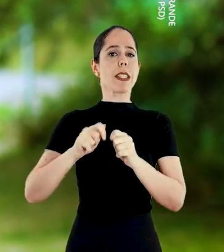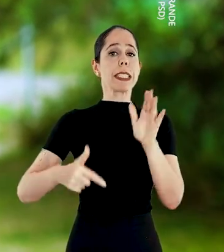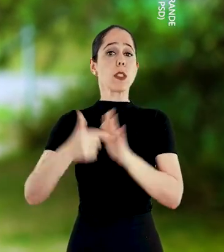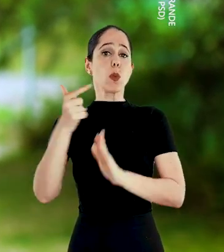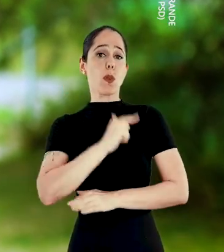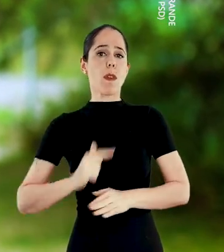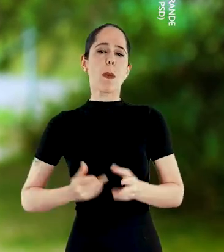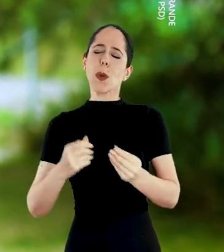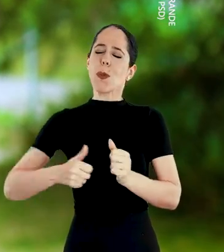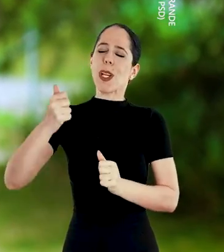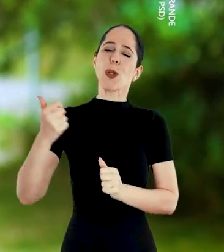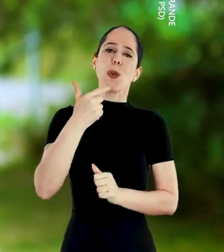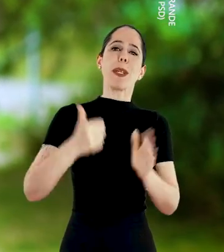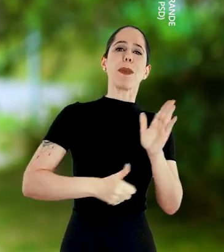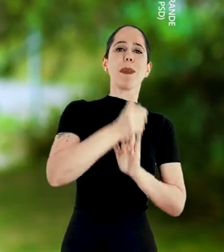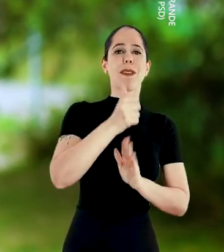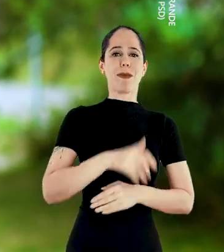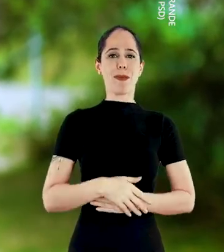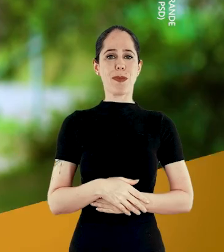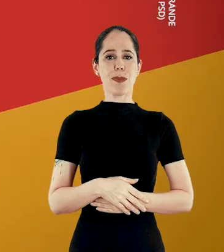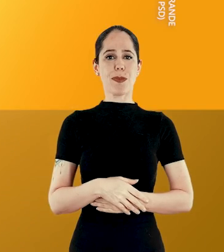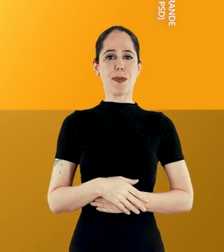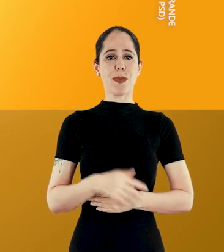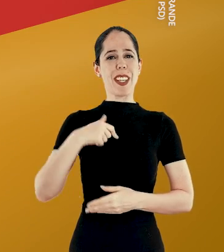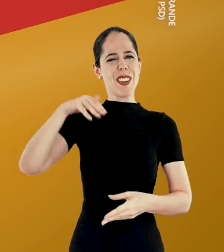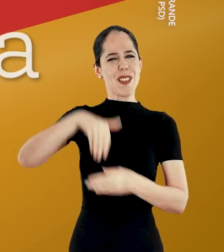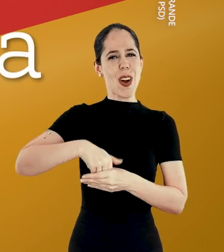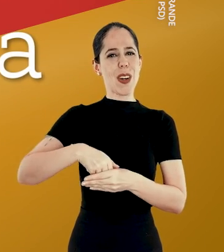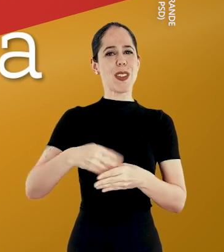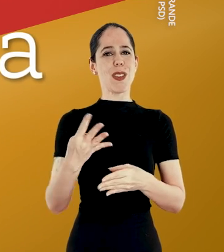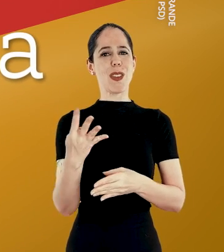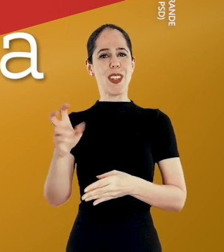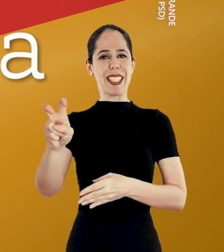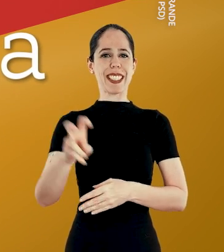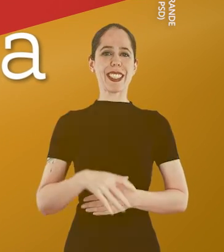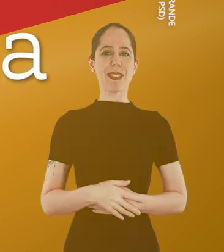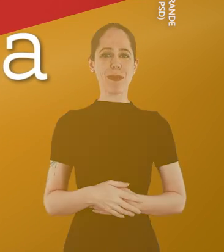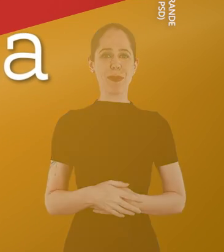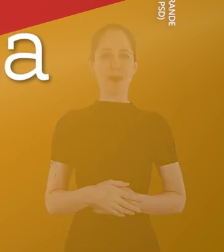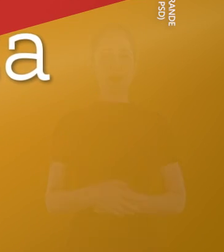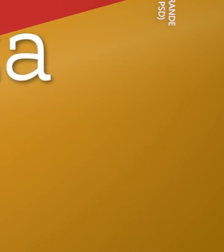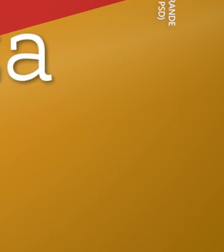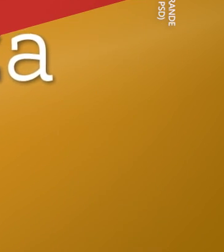vamos fazer um segundo governo muito melhor do que o primeiro. Pede 45 que eu vou.